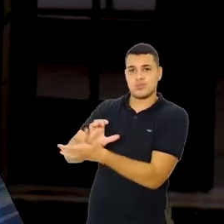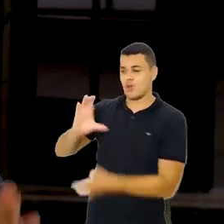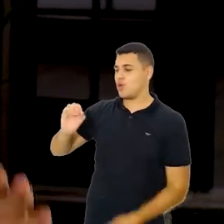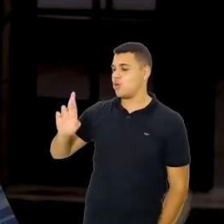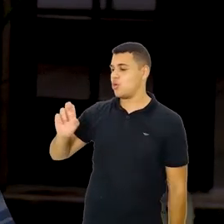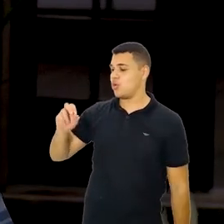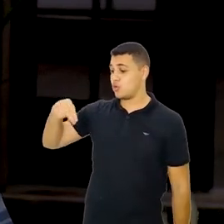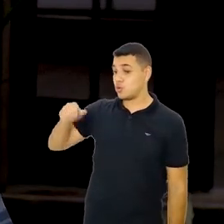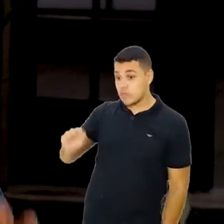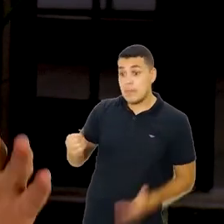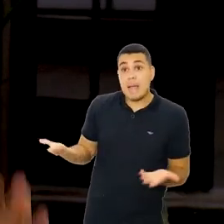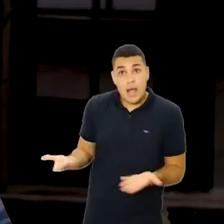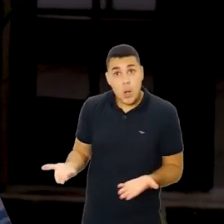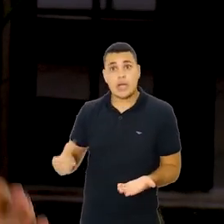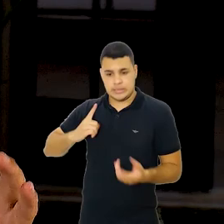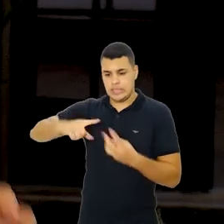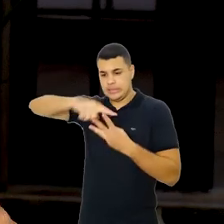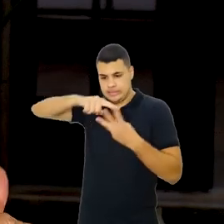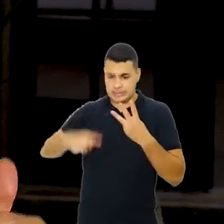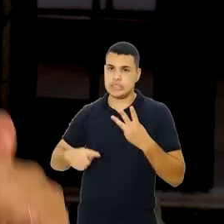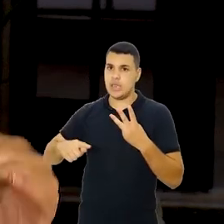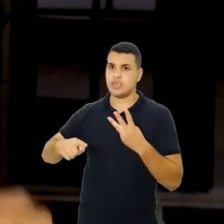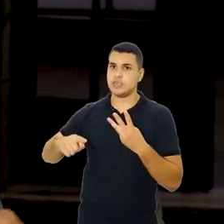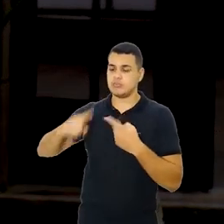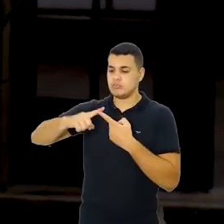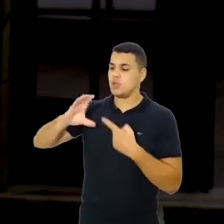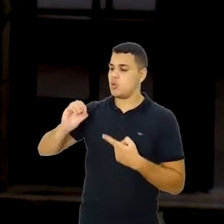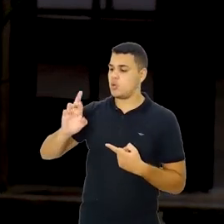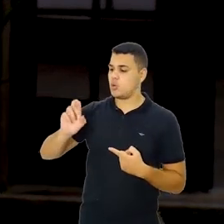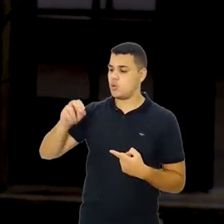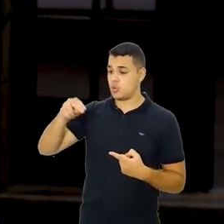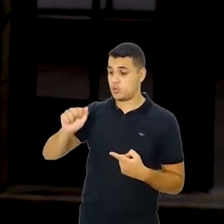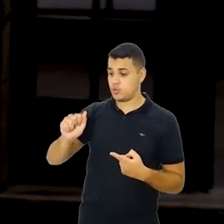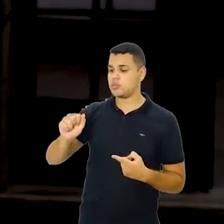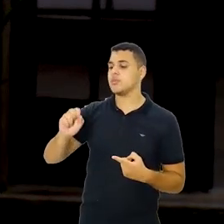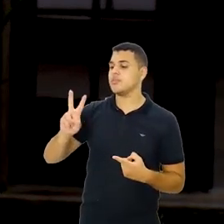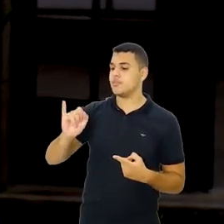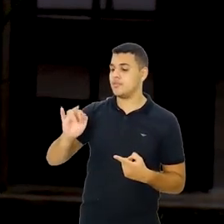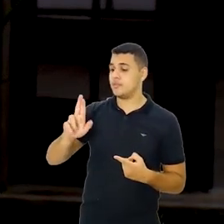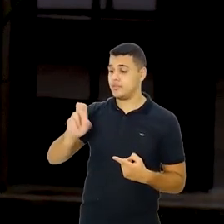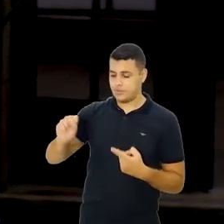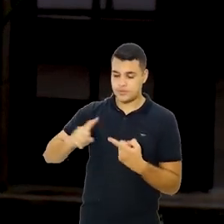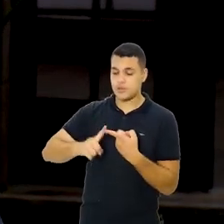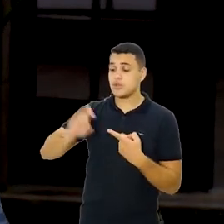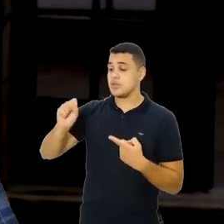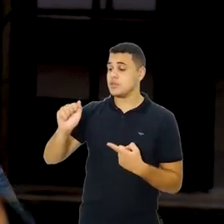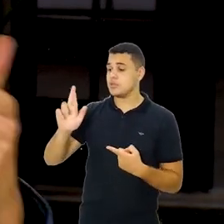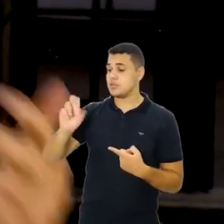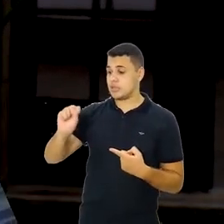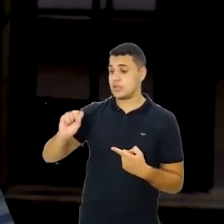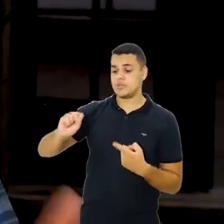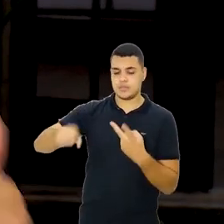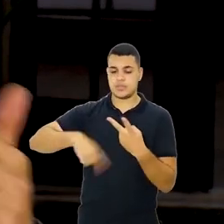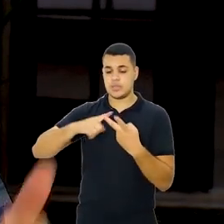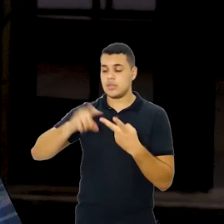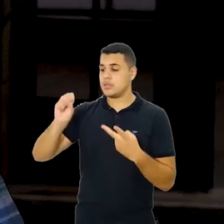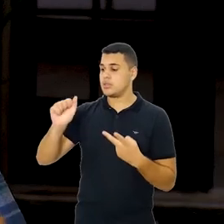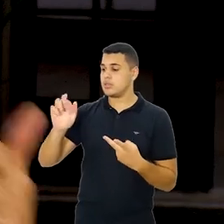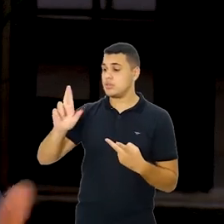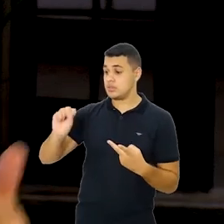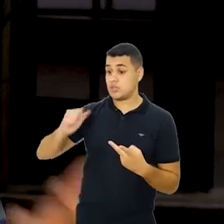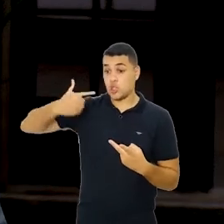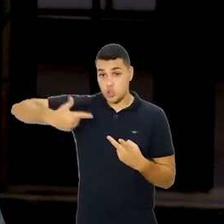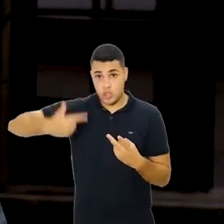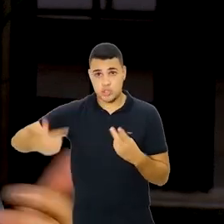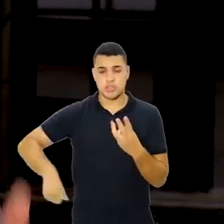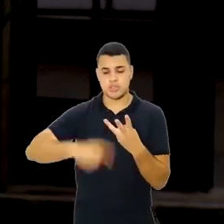são provocados por coronavírus. O grande problema são os três novos coronavírus que chegou até a população, que é o Sars-CoV, o Max e